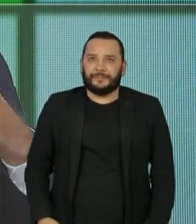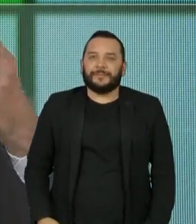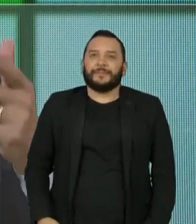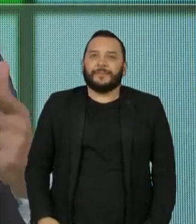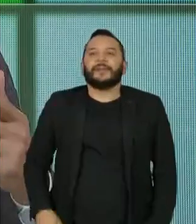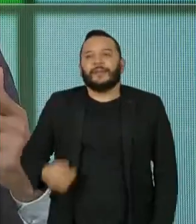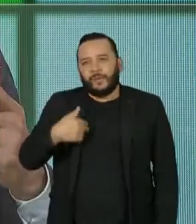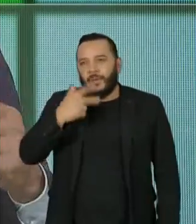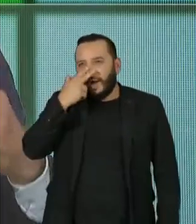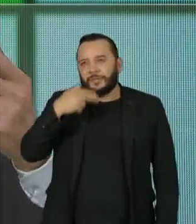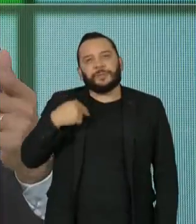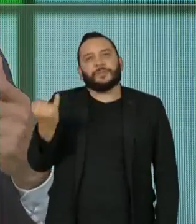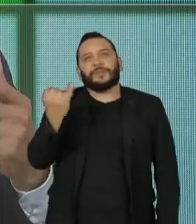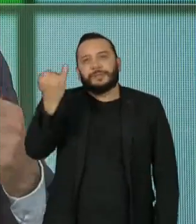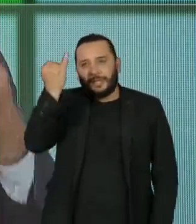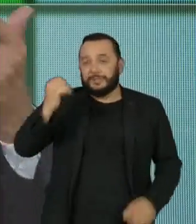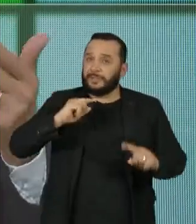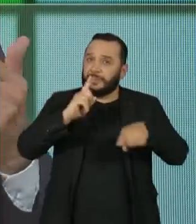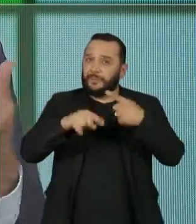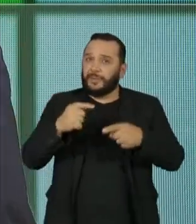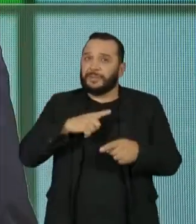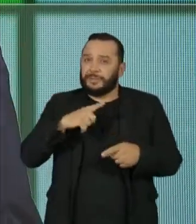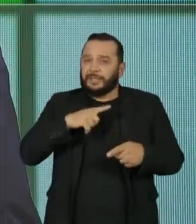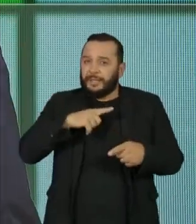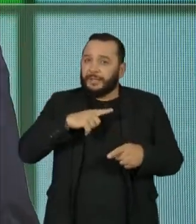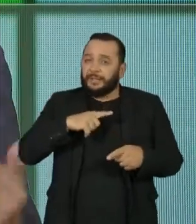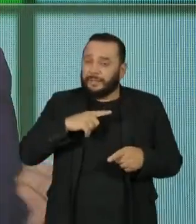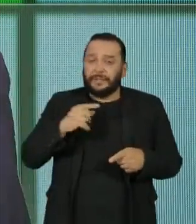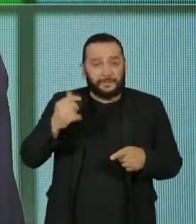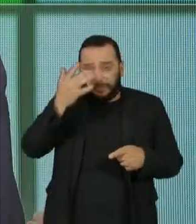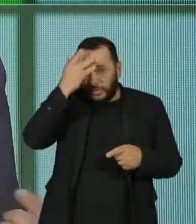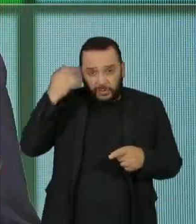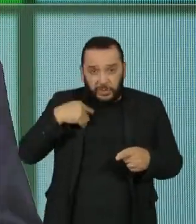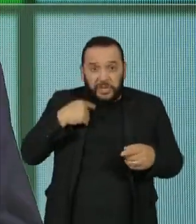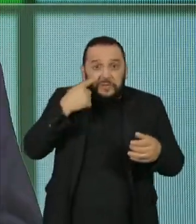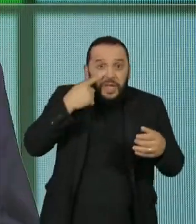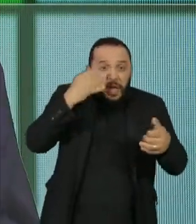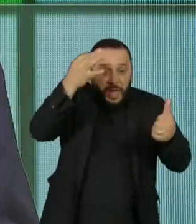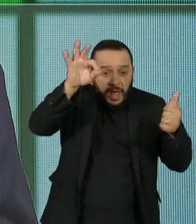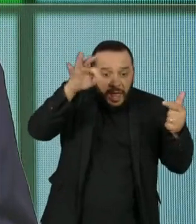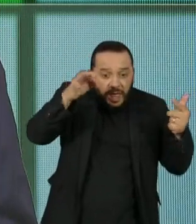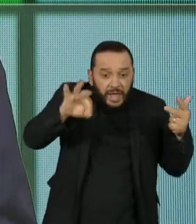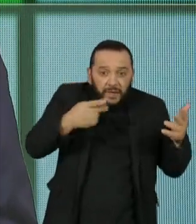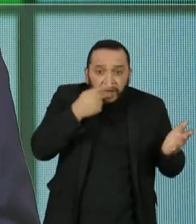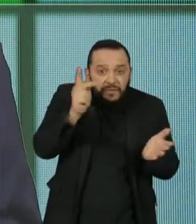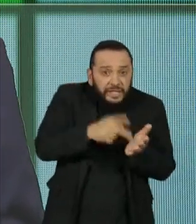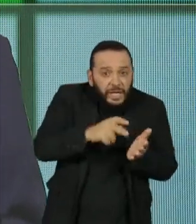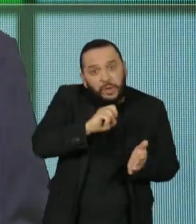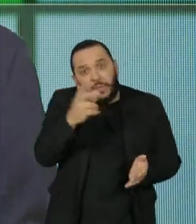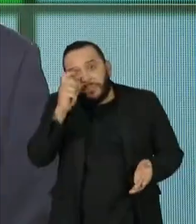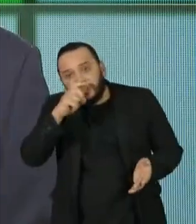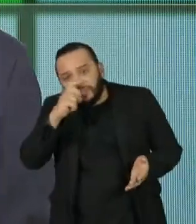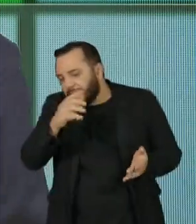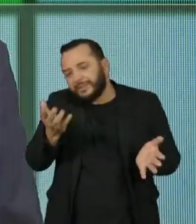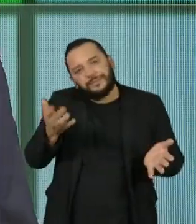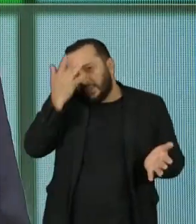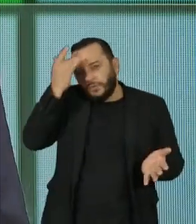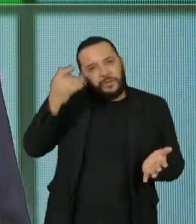Depois vem a checagem de dado que sai no jornal, mas nem todo mundo que está nos assistindo vai conferir, dados que estão sendo dados aqui,